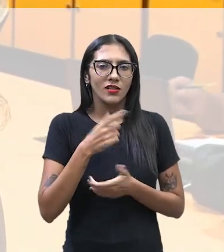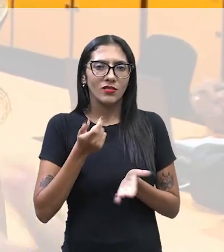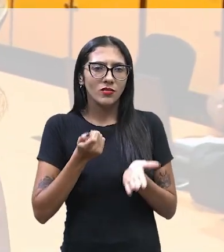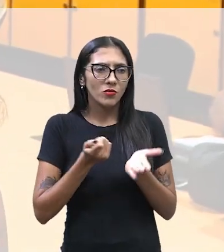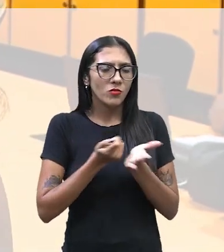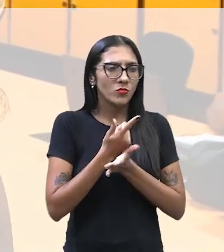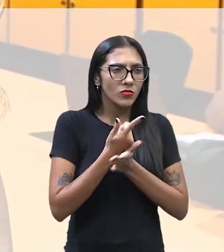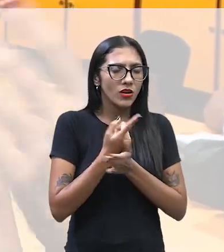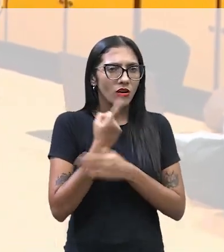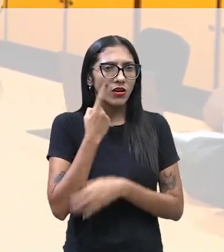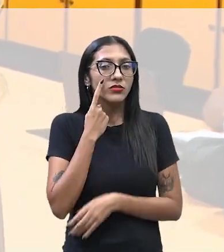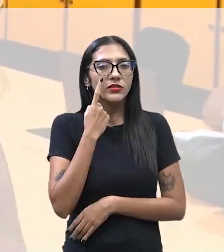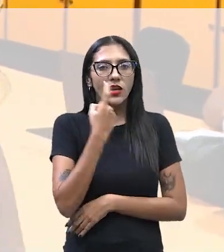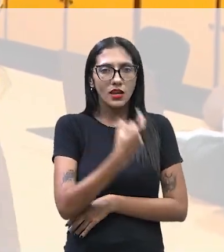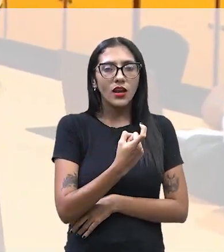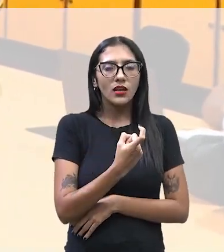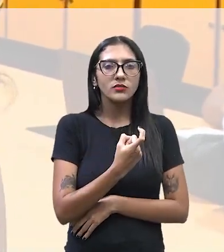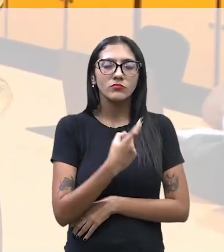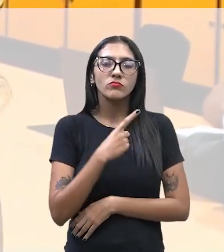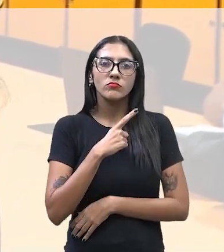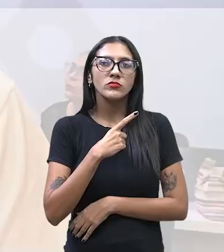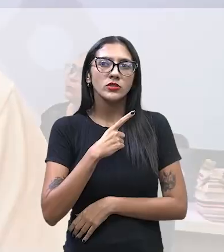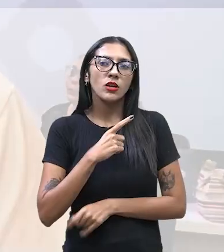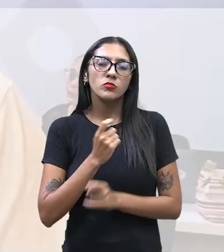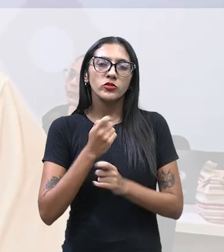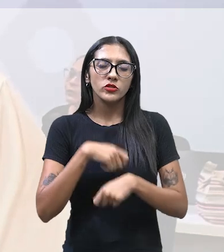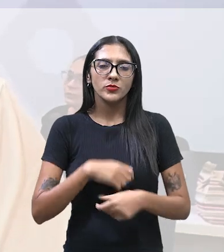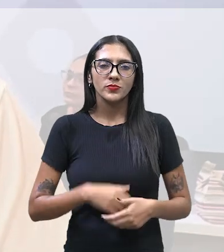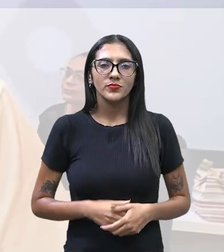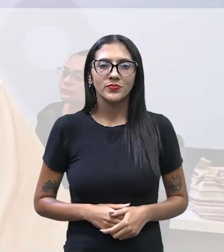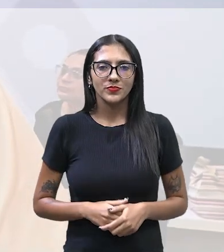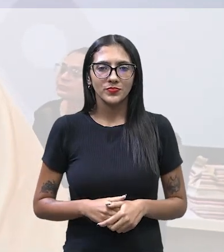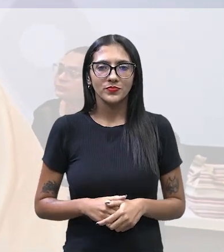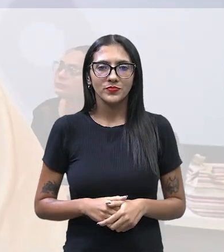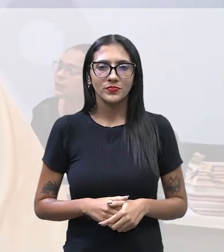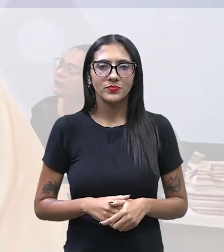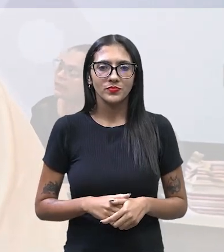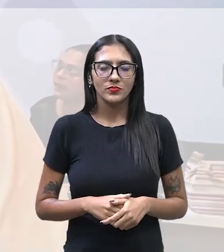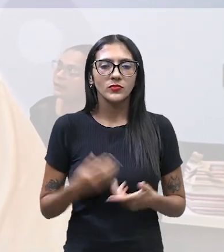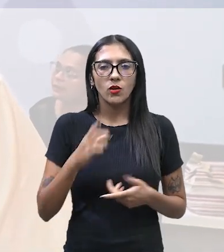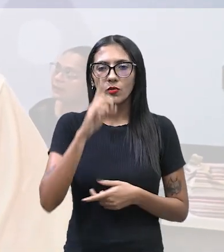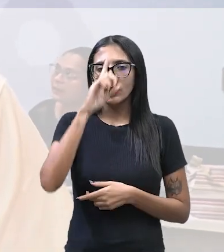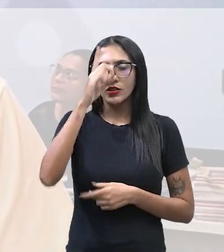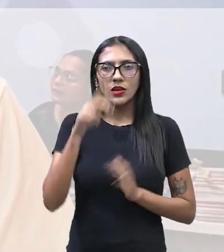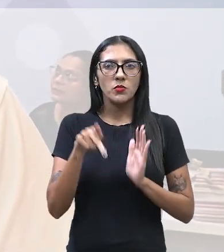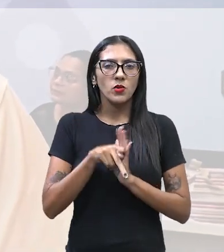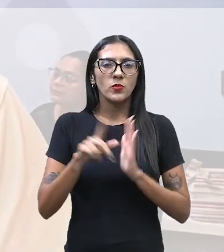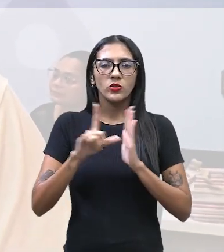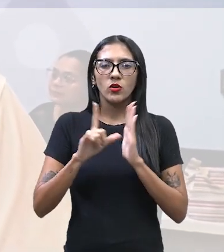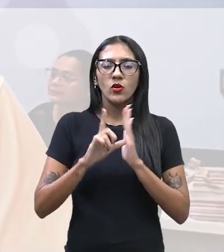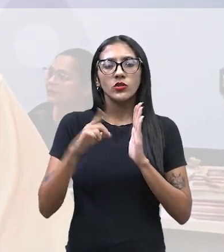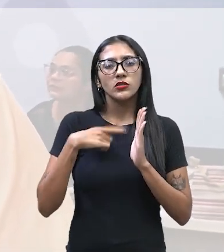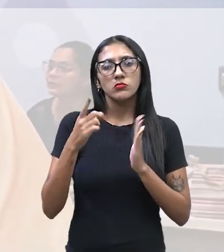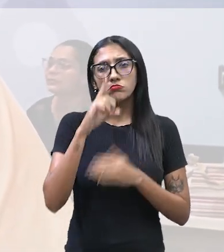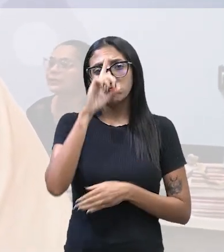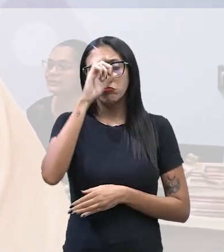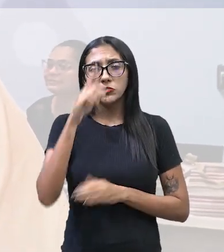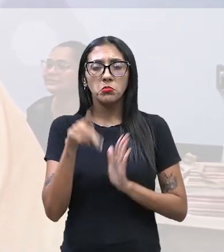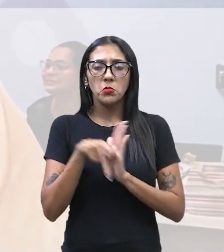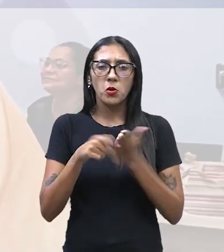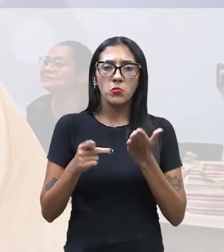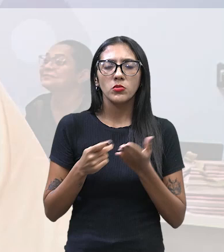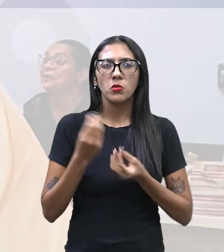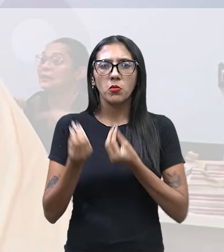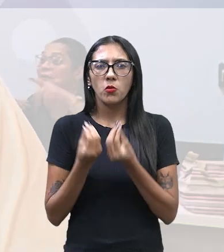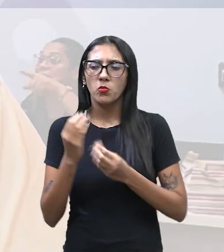estratégia possa fazer alguma coisa que a gente deseja. Os comerciantes e lojistas utilizam para se comunicar com o cliente como forma